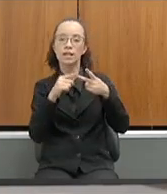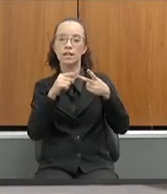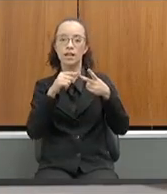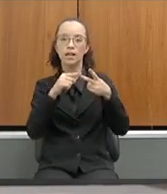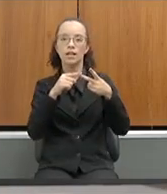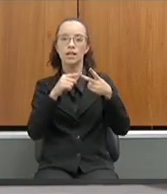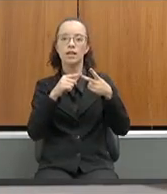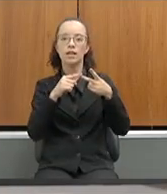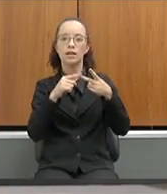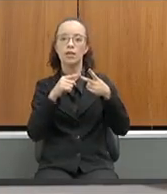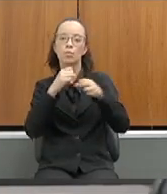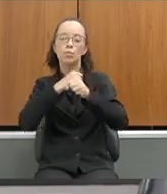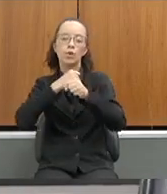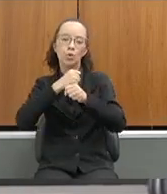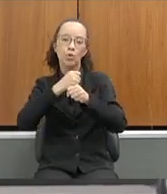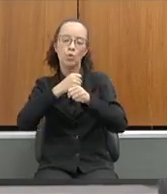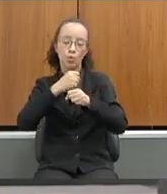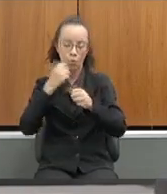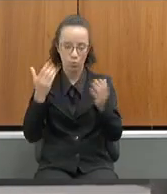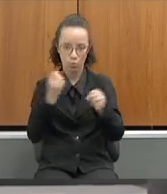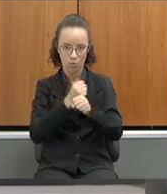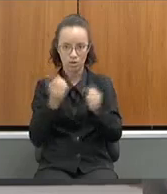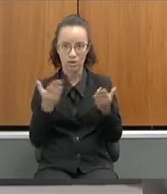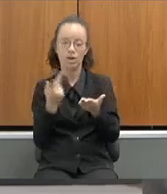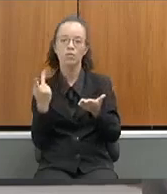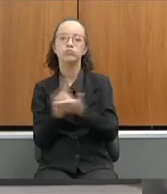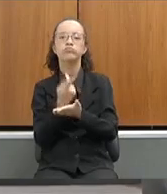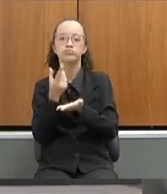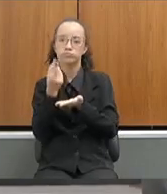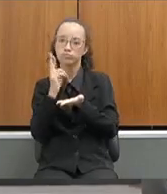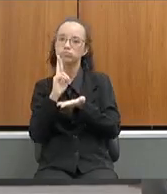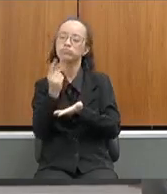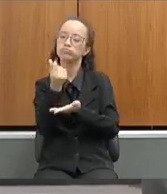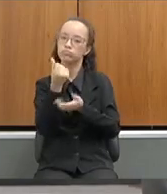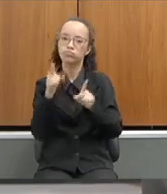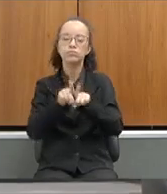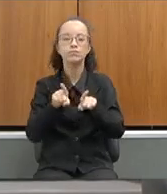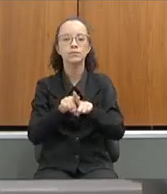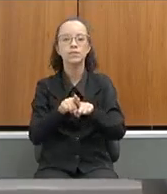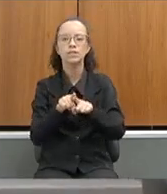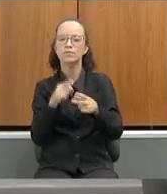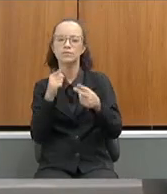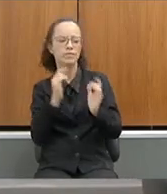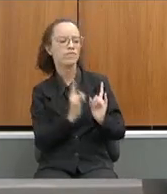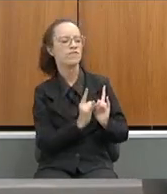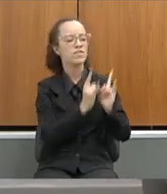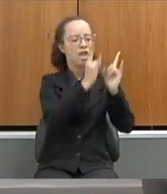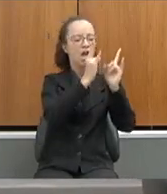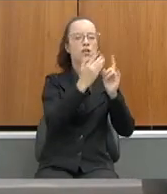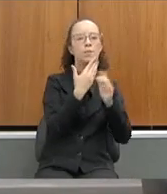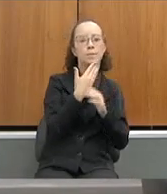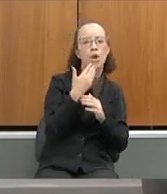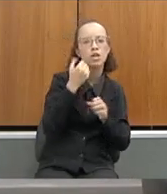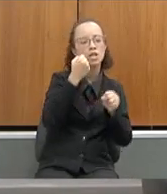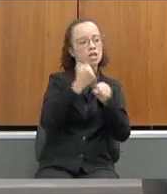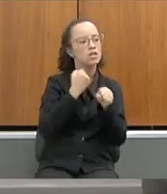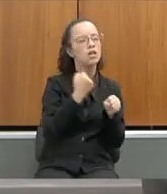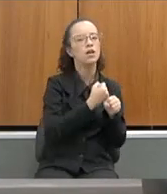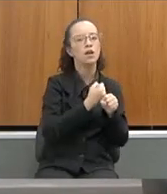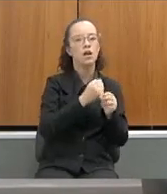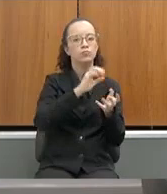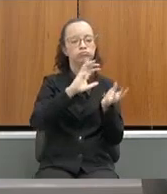para 2022. E é exatamente esse ponto que a senhora trouxe, investimentos para prédios, melhoria de infraestrutura, mobiliário.